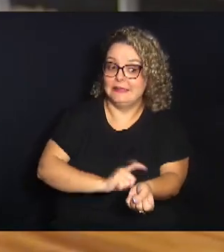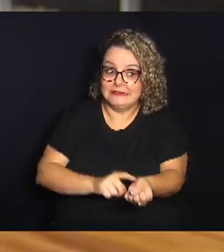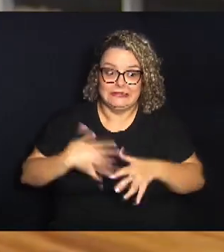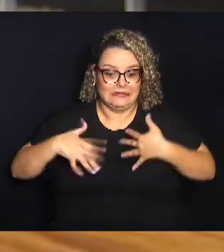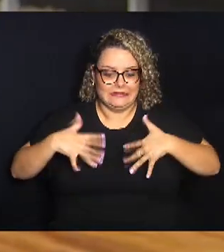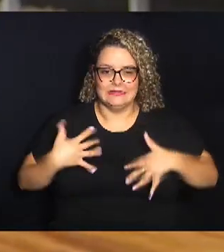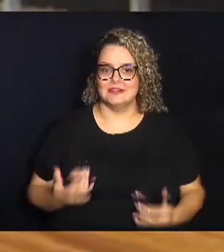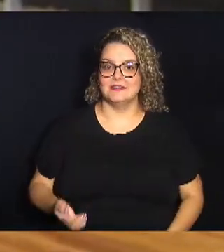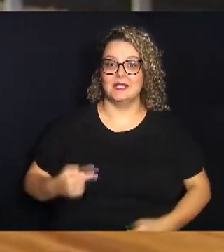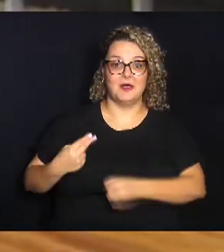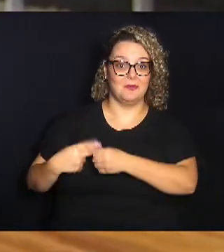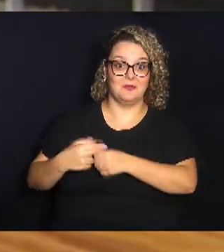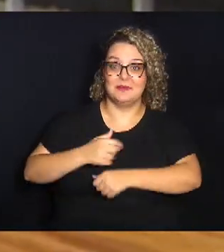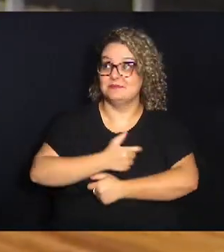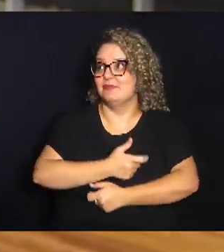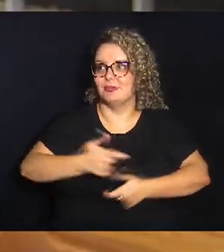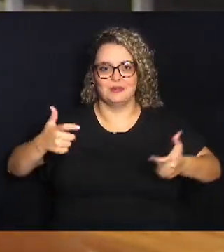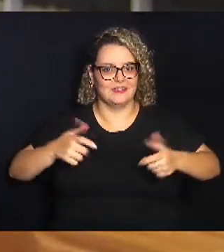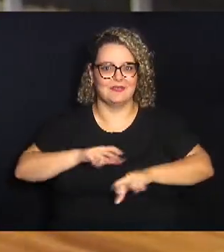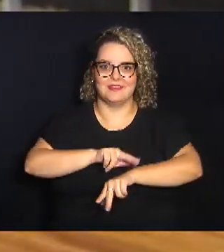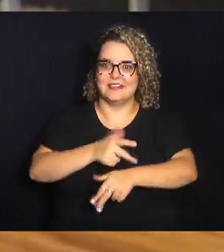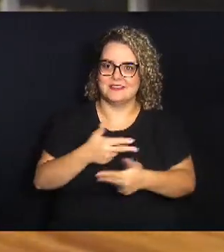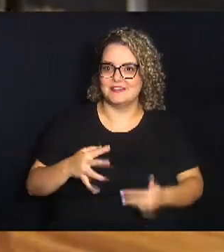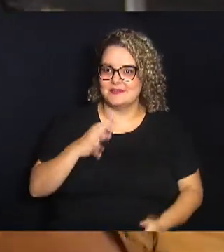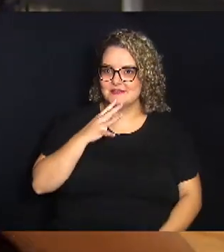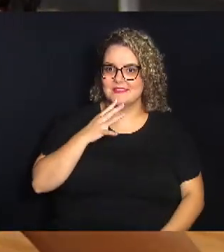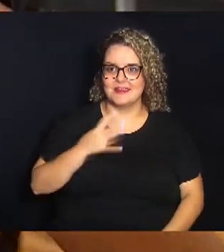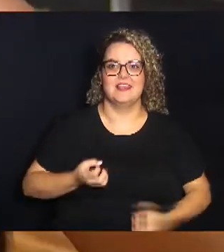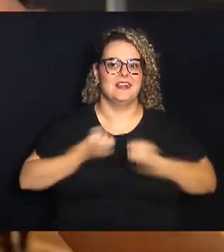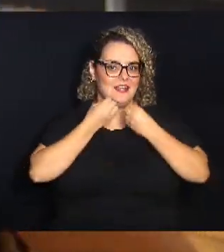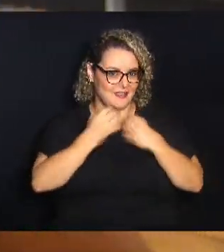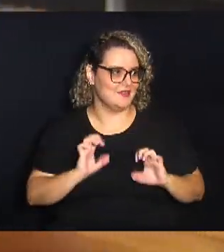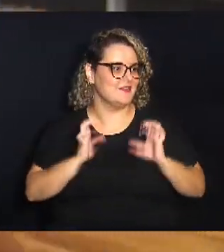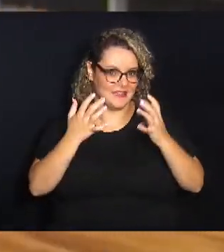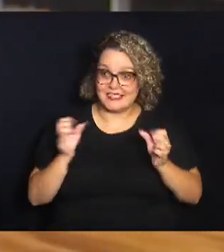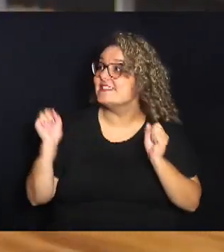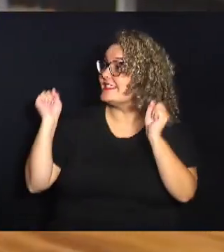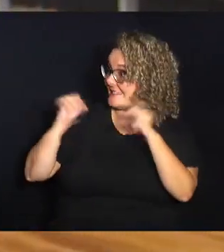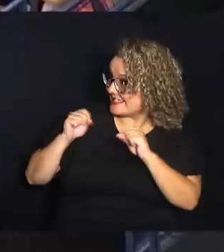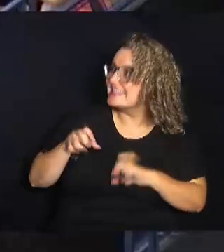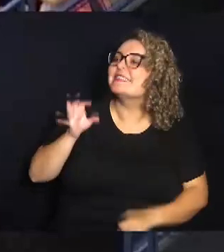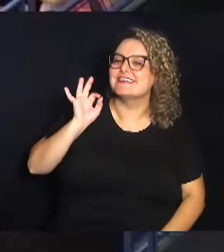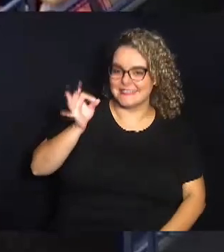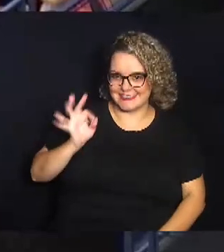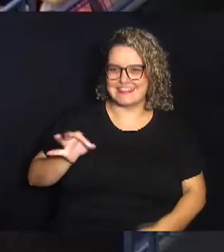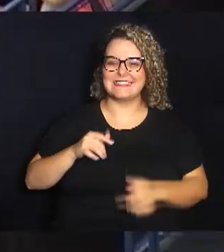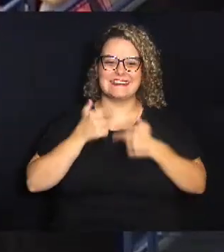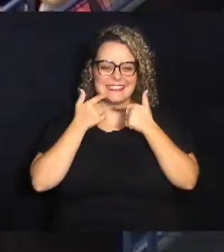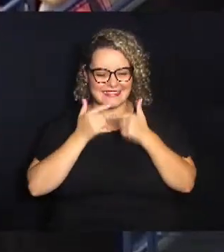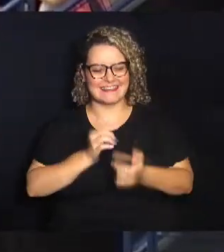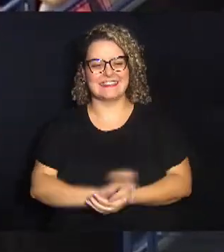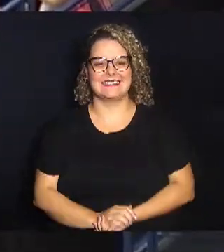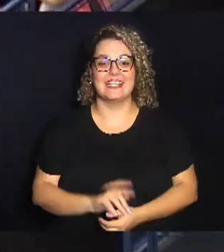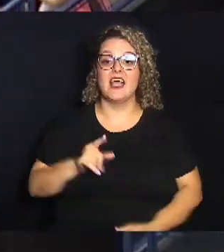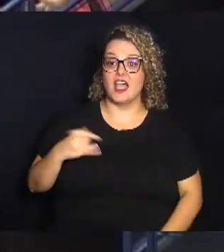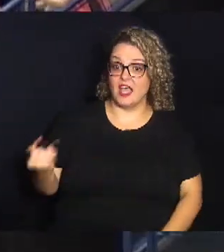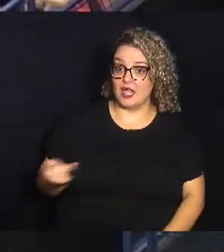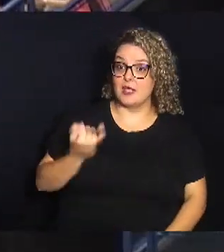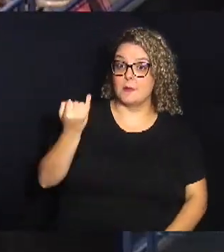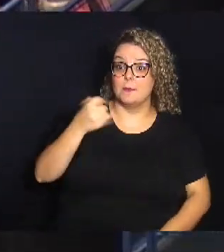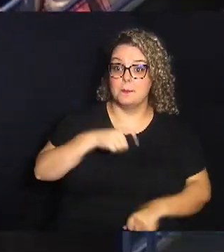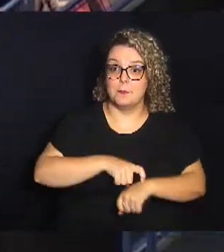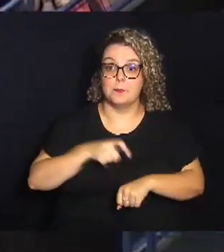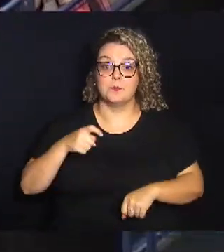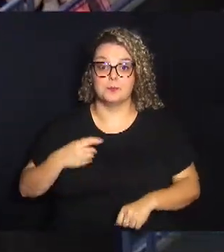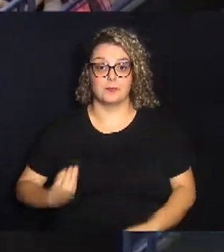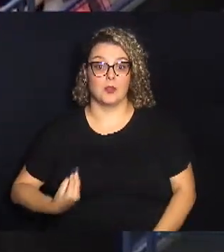muito grande, muita coisa para conhecer. Vale a pena esse tipo de evento? Vale, com certeza. É fundamental esse momento para